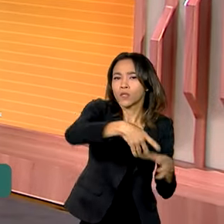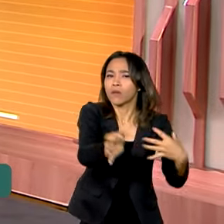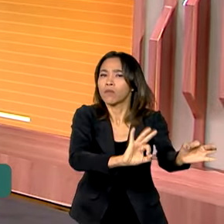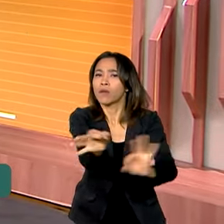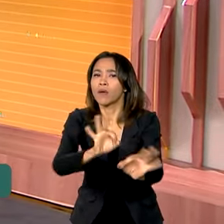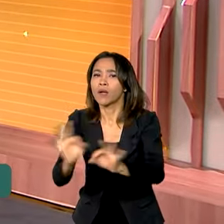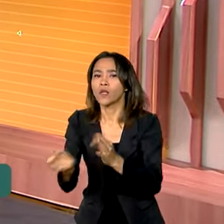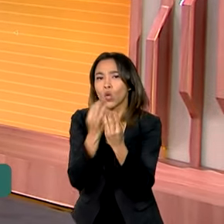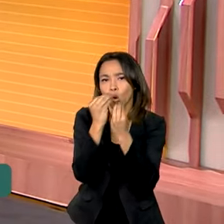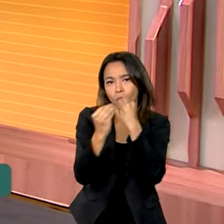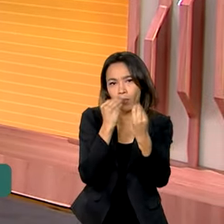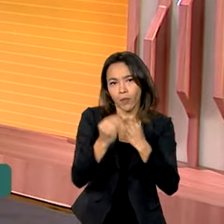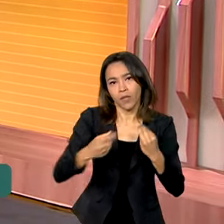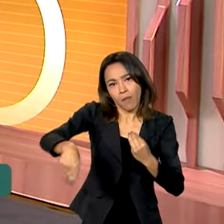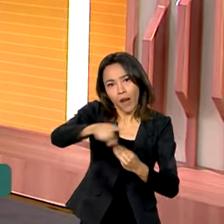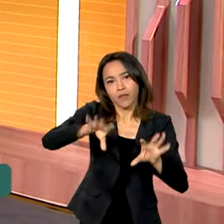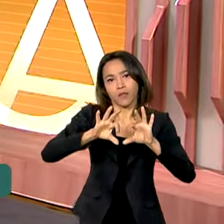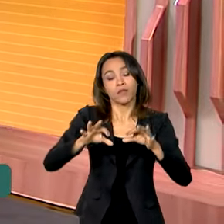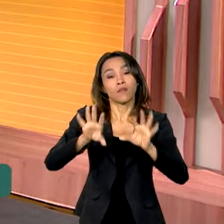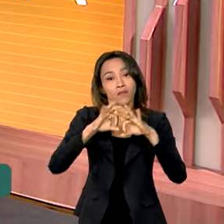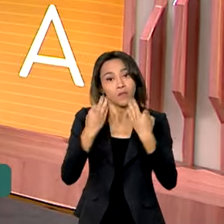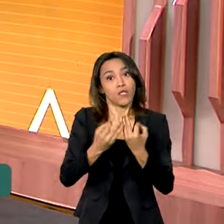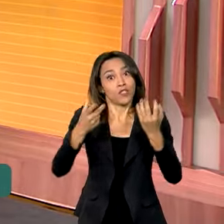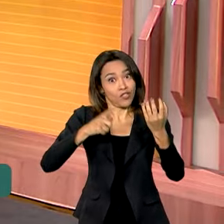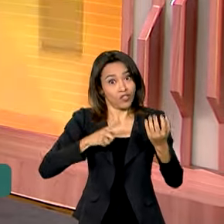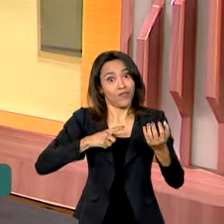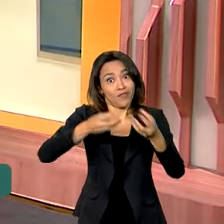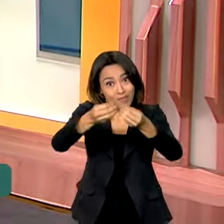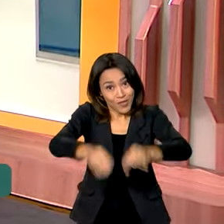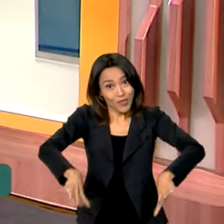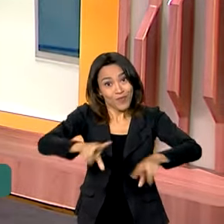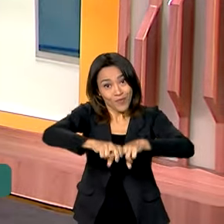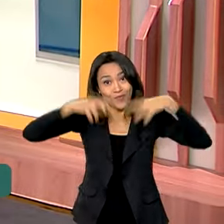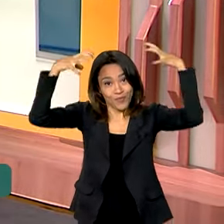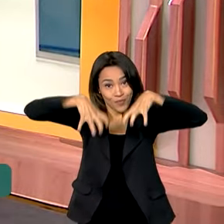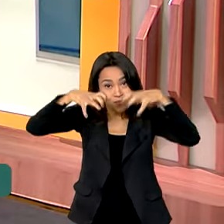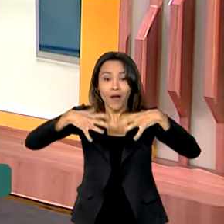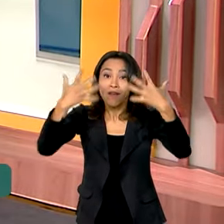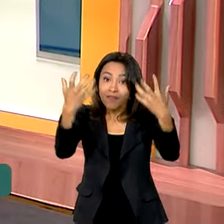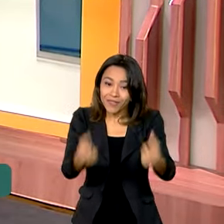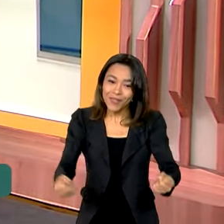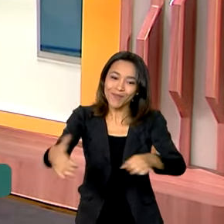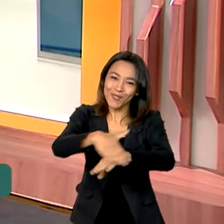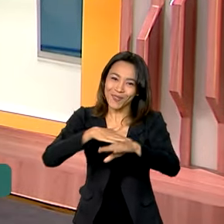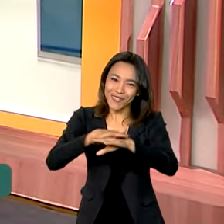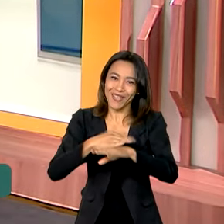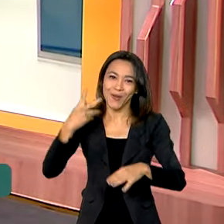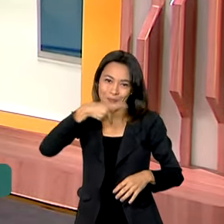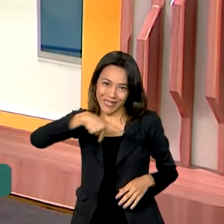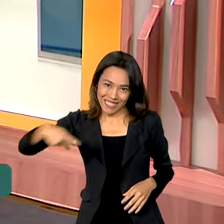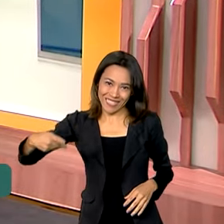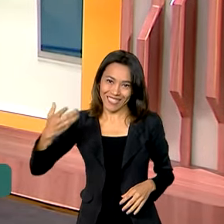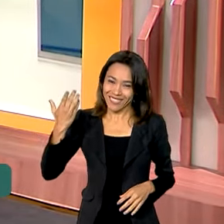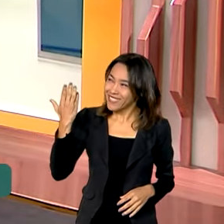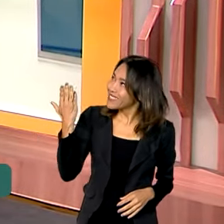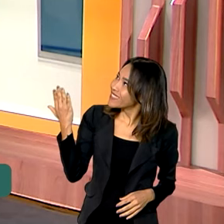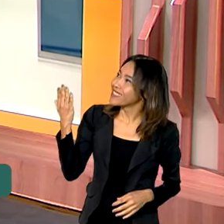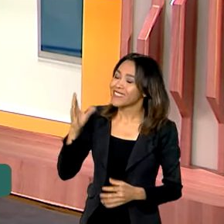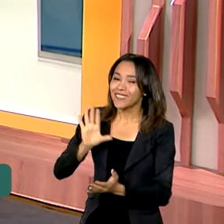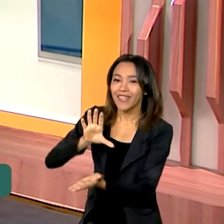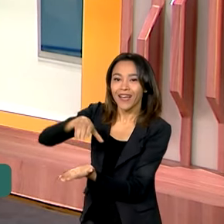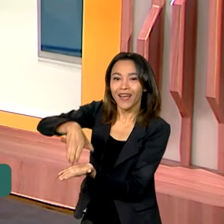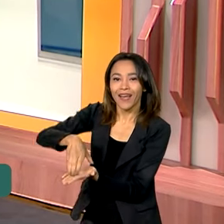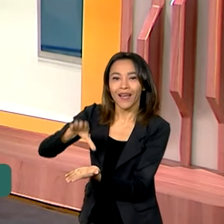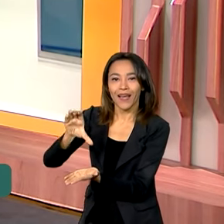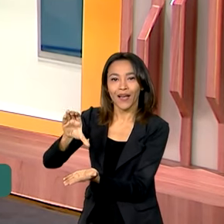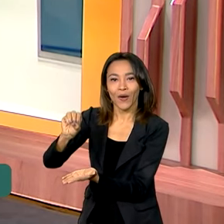as famílias atingidas pelas enchentes. E é sobre isso que vamos conversar agora com o presidente da Conab, Edgar Preto, que está lá